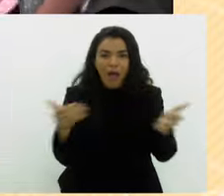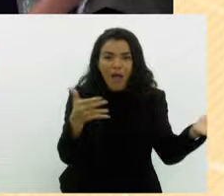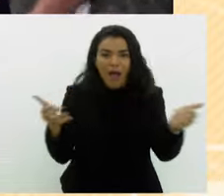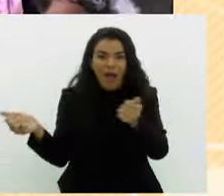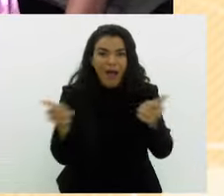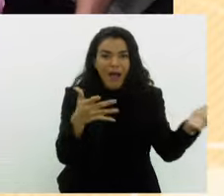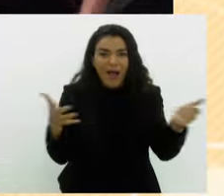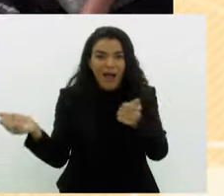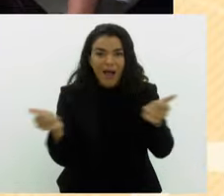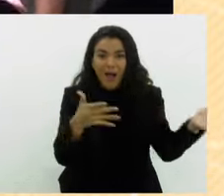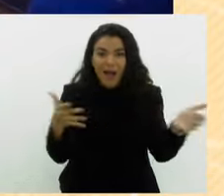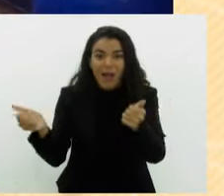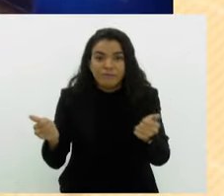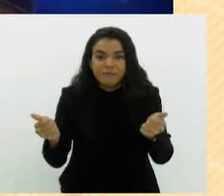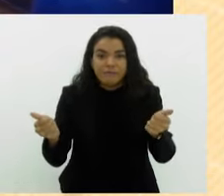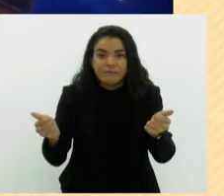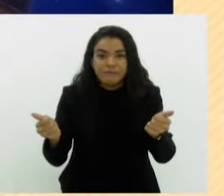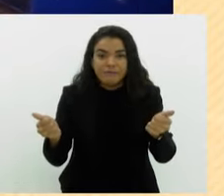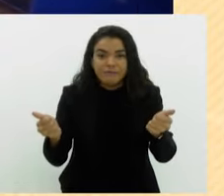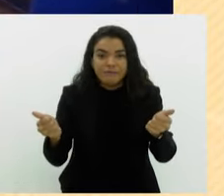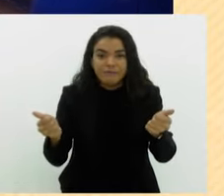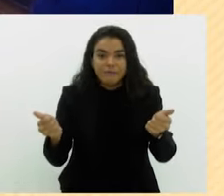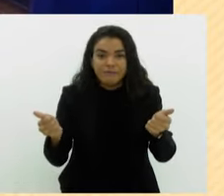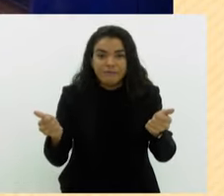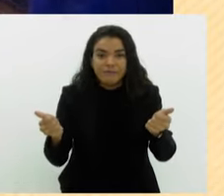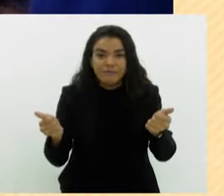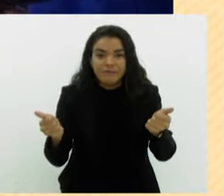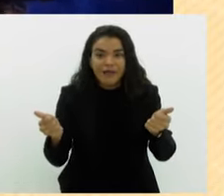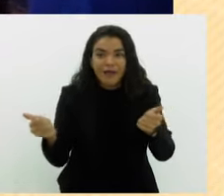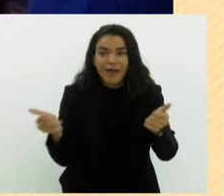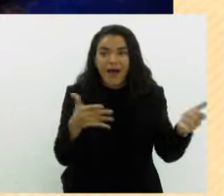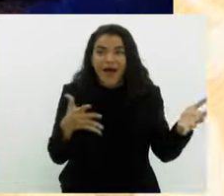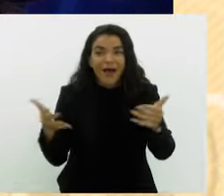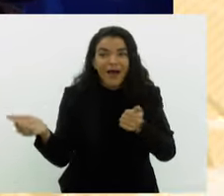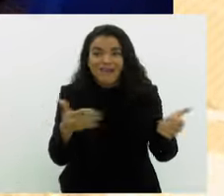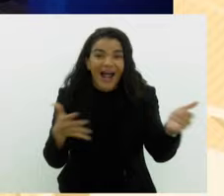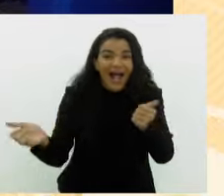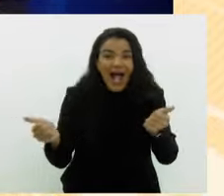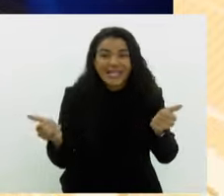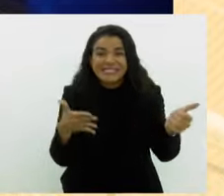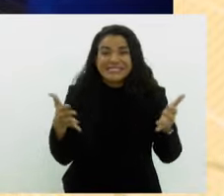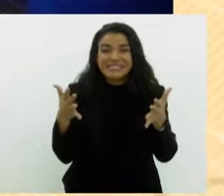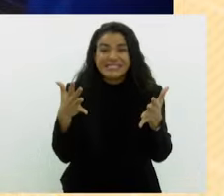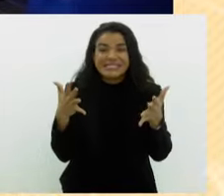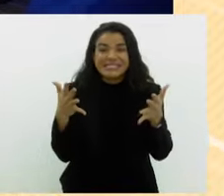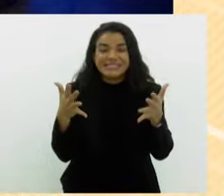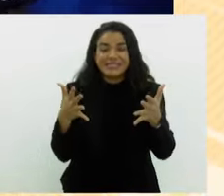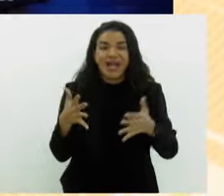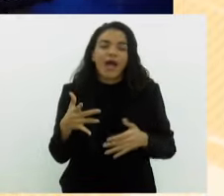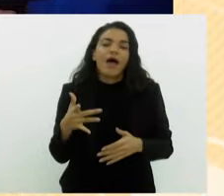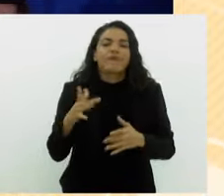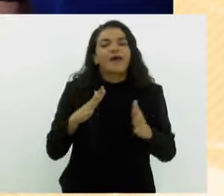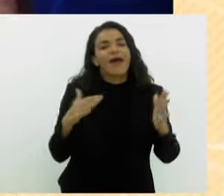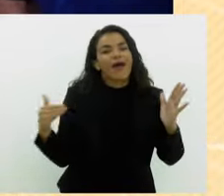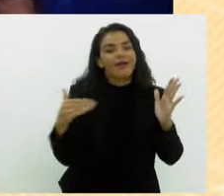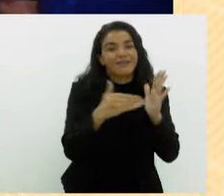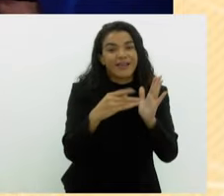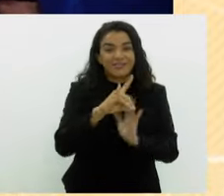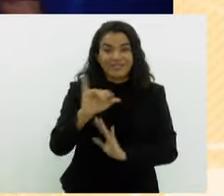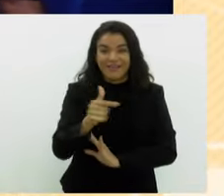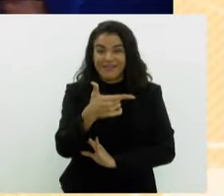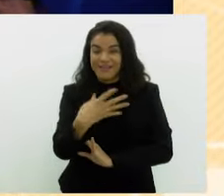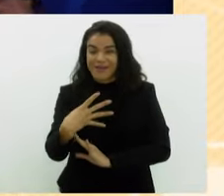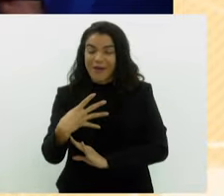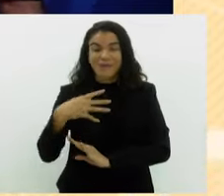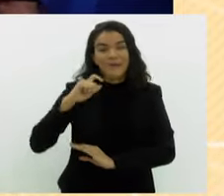fruta, diz que comece com a letra. L, valendo! Lareja! A temporada vai até o dia 24